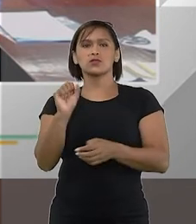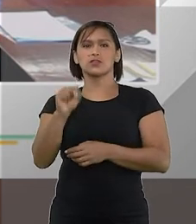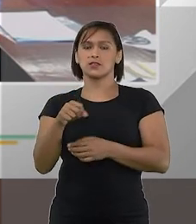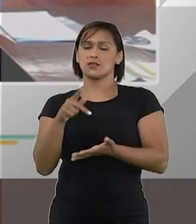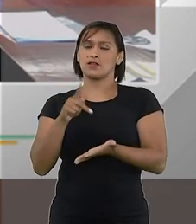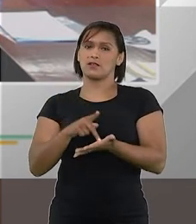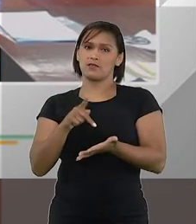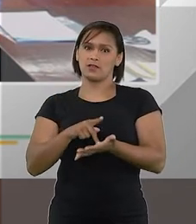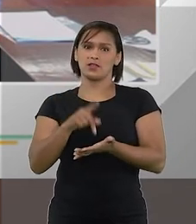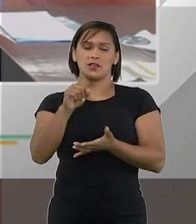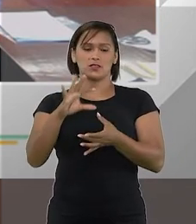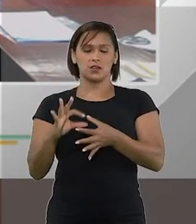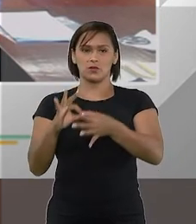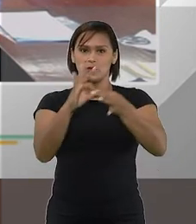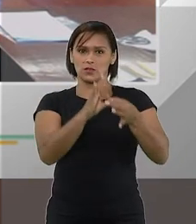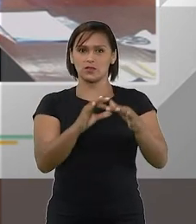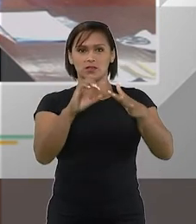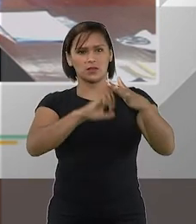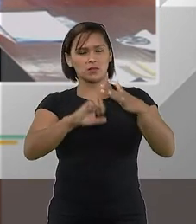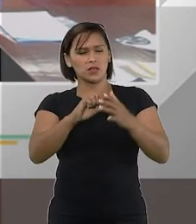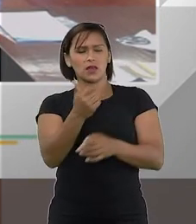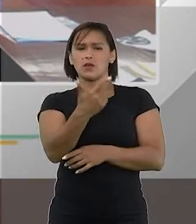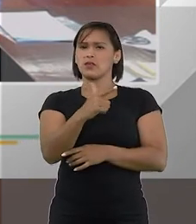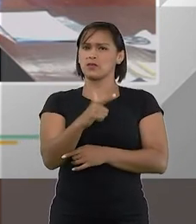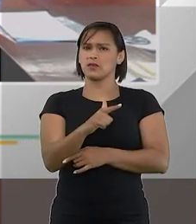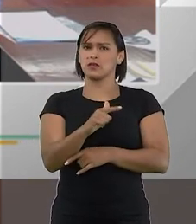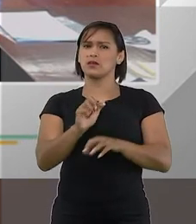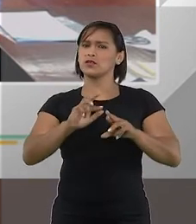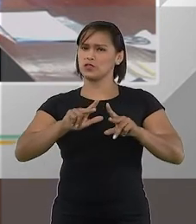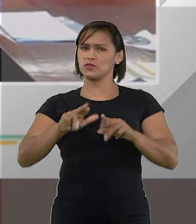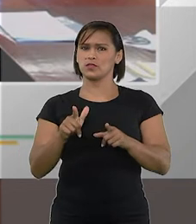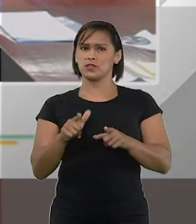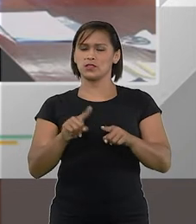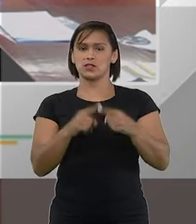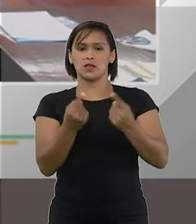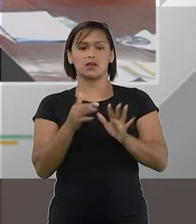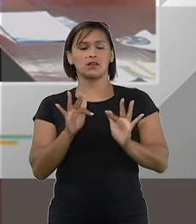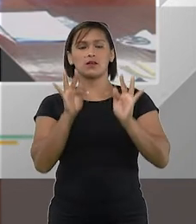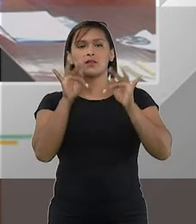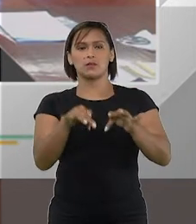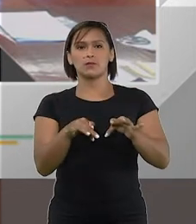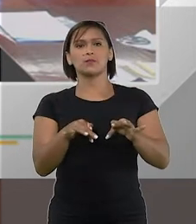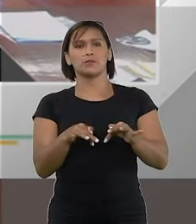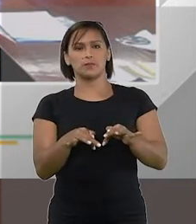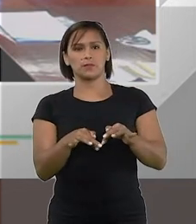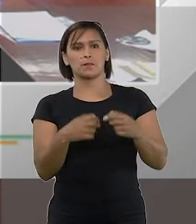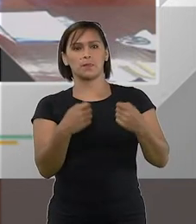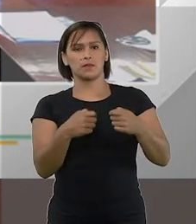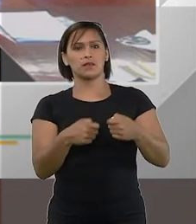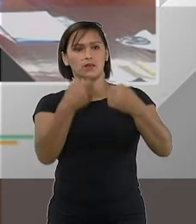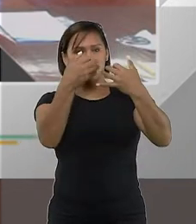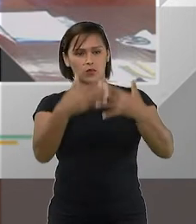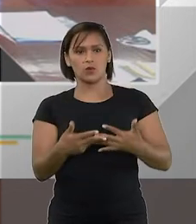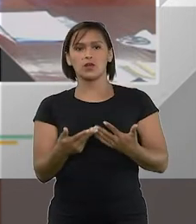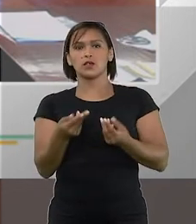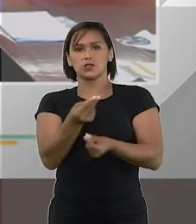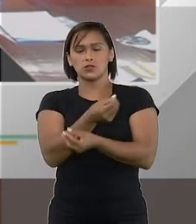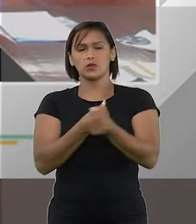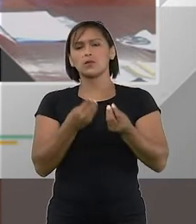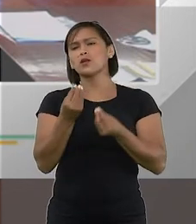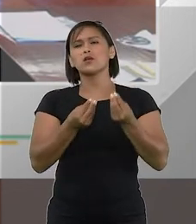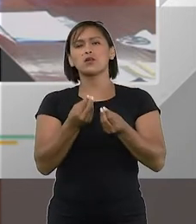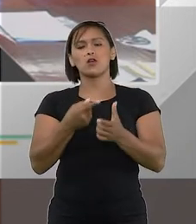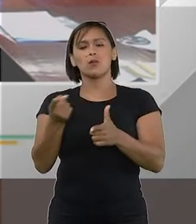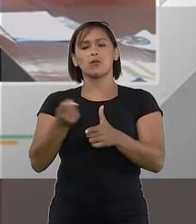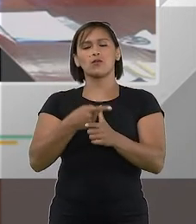na verdade aquilo era uma sociedade empresária ou não era e para fins de fundo de comércio como